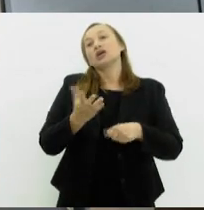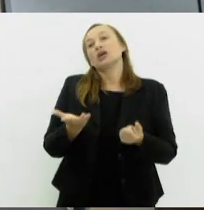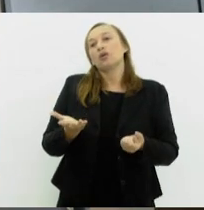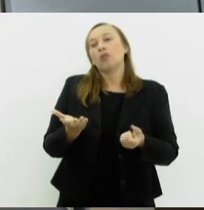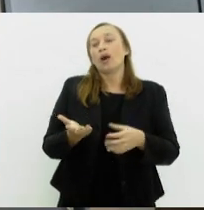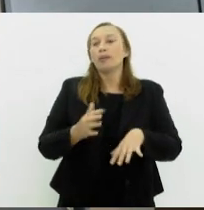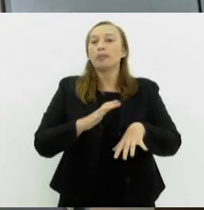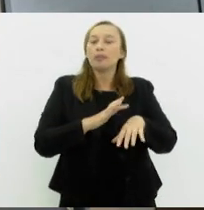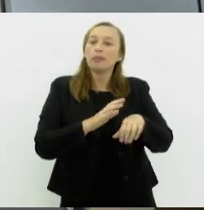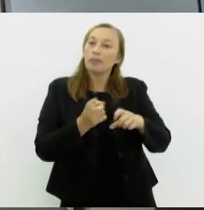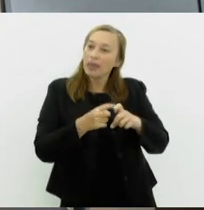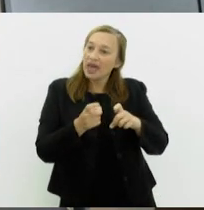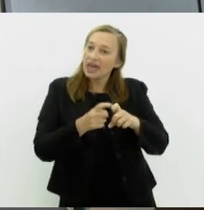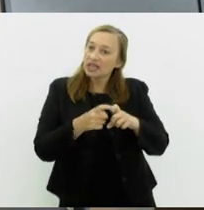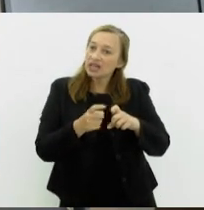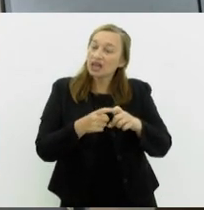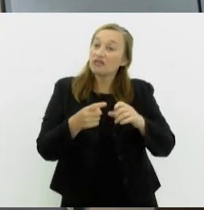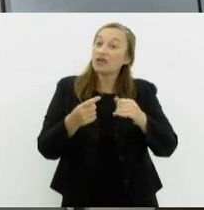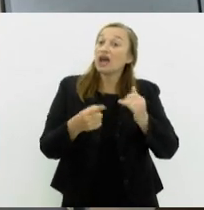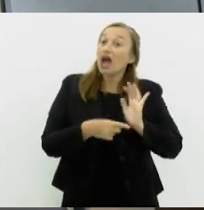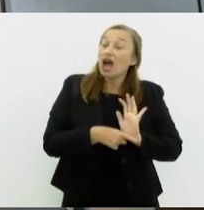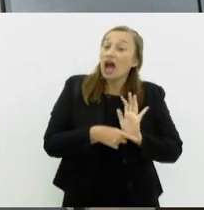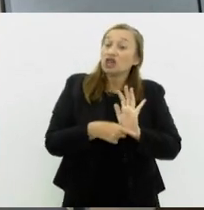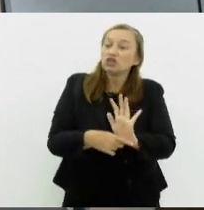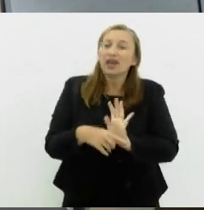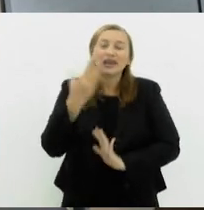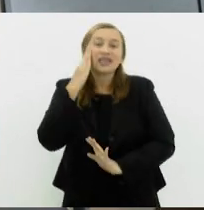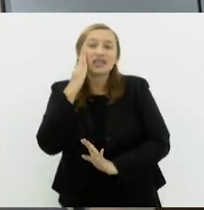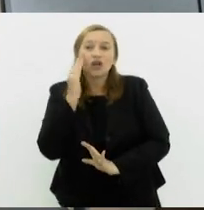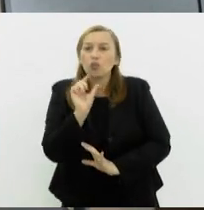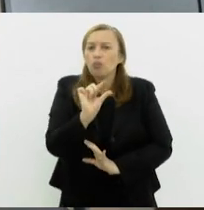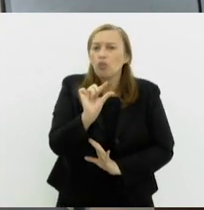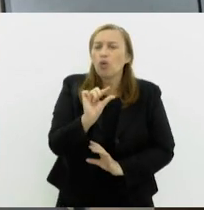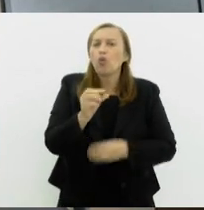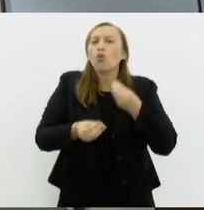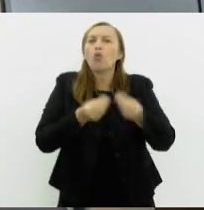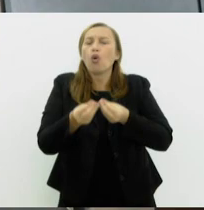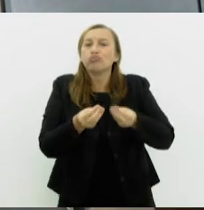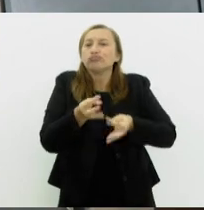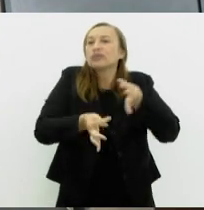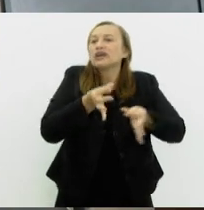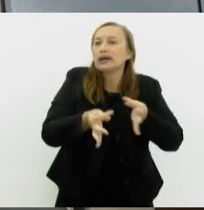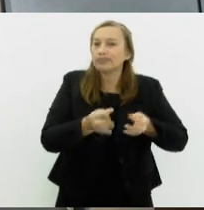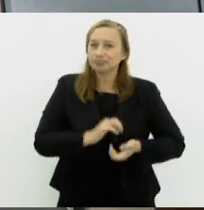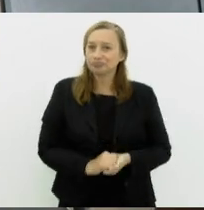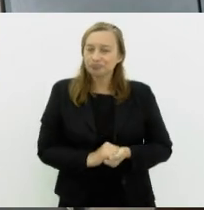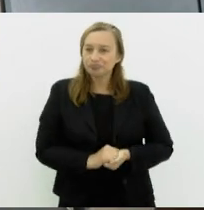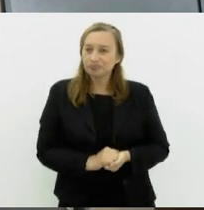a entender um pouco o que fazer para identificar a doença e como tratar. É com você, Paulo Vitor.